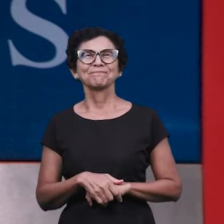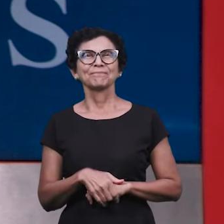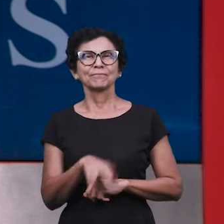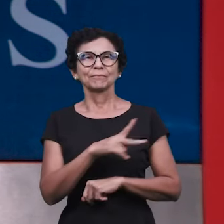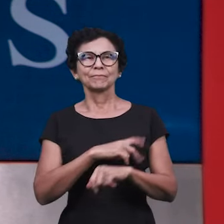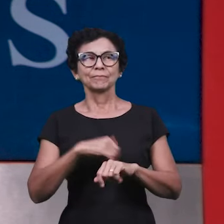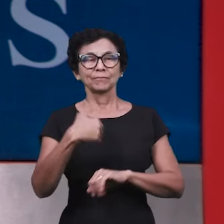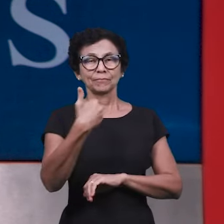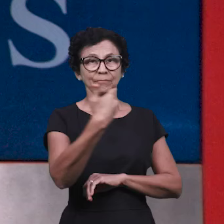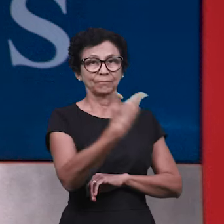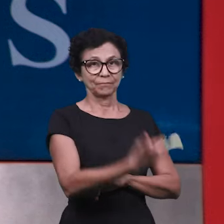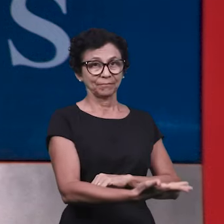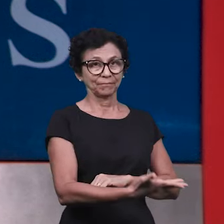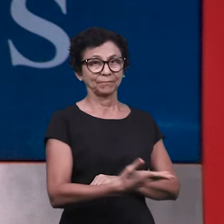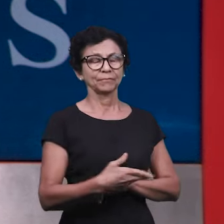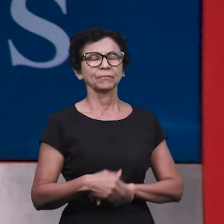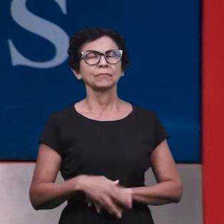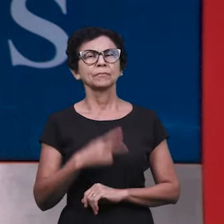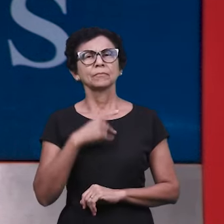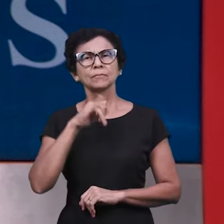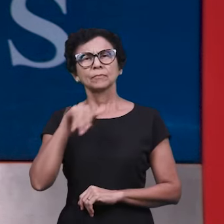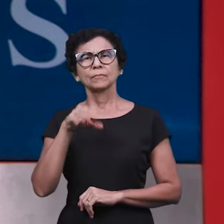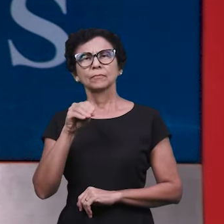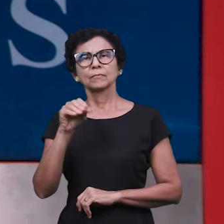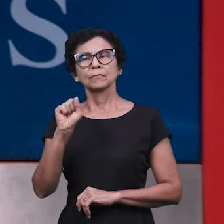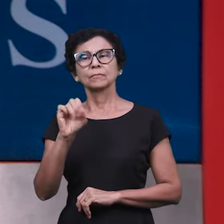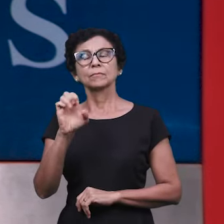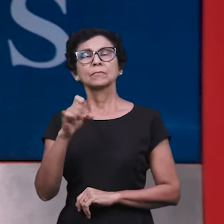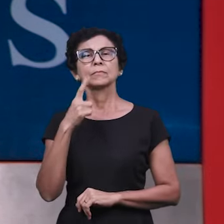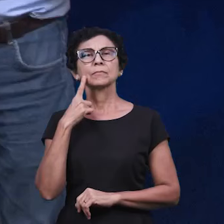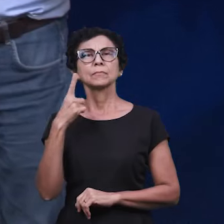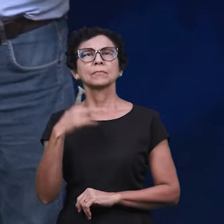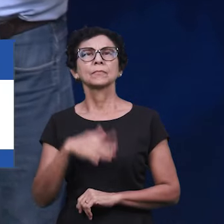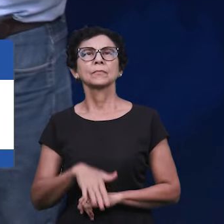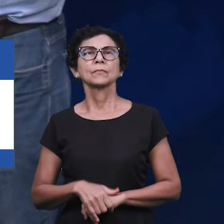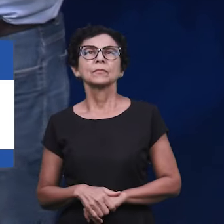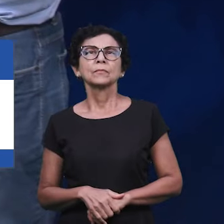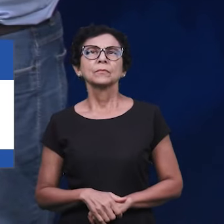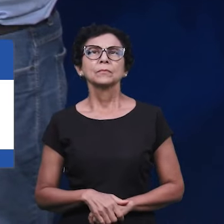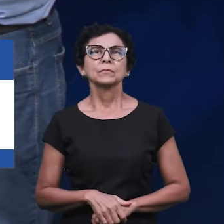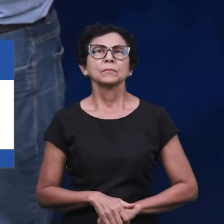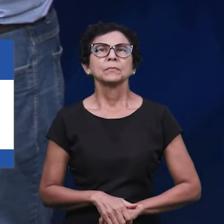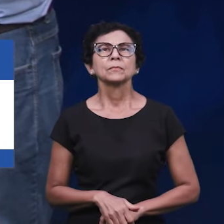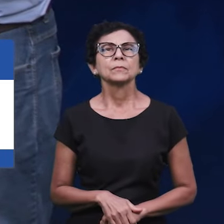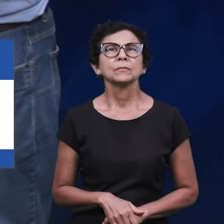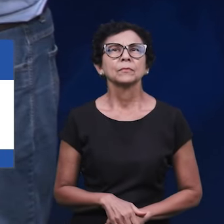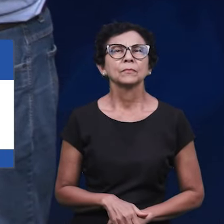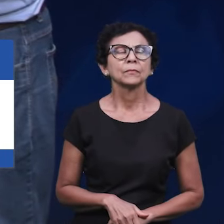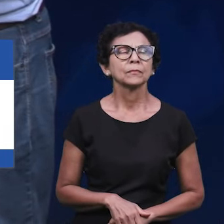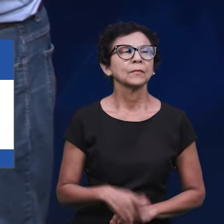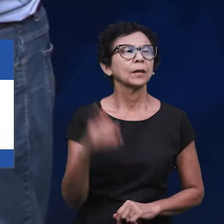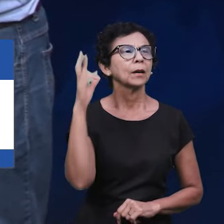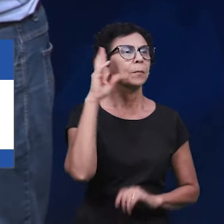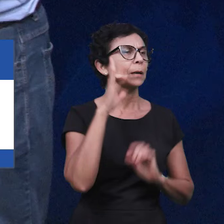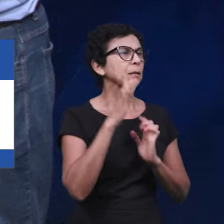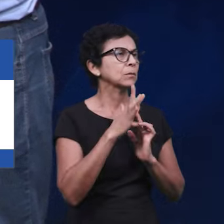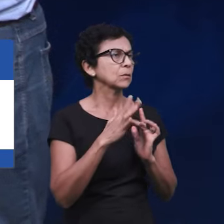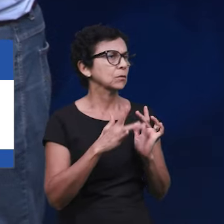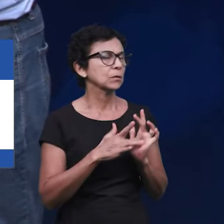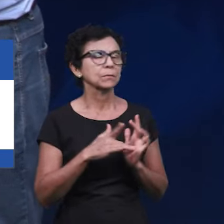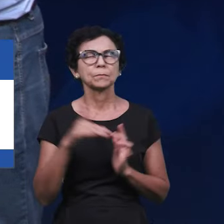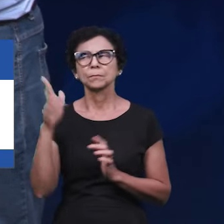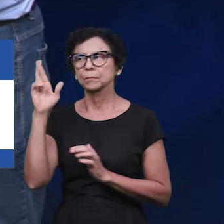pastor José Gimenez. Pastor José, vamos ver agora. Pastor José Gimenez, na paz do Senhor Jesus.